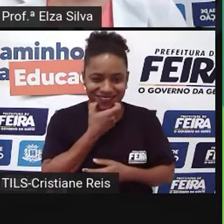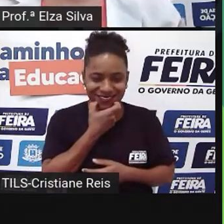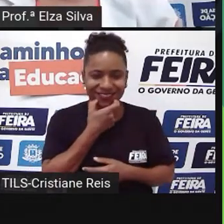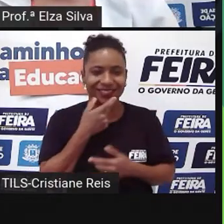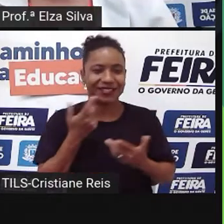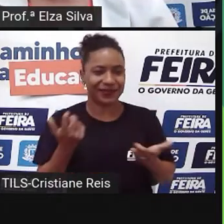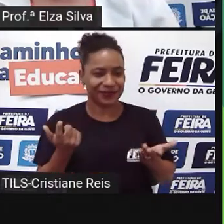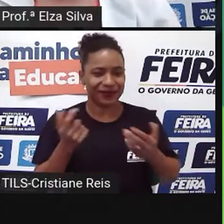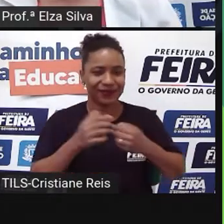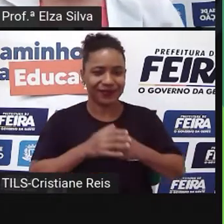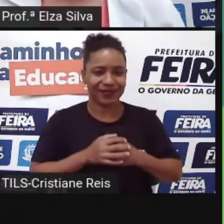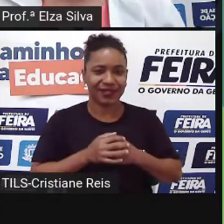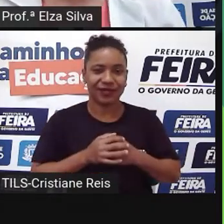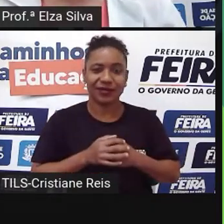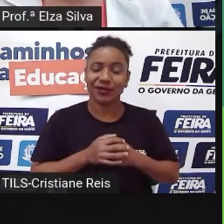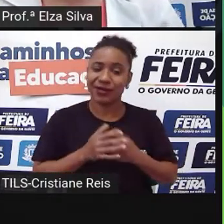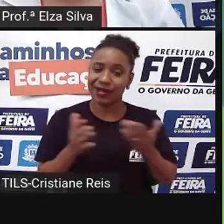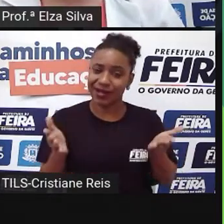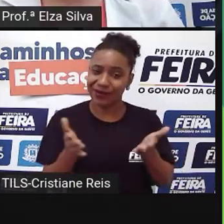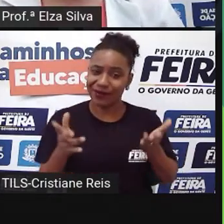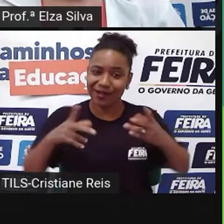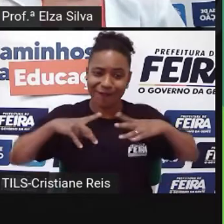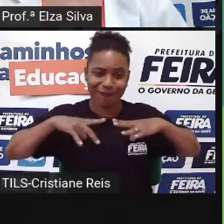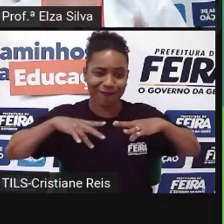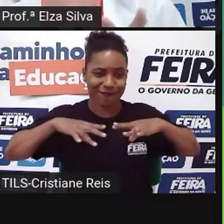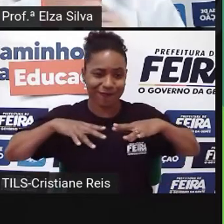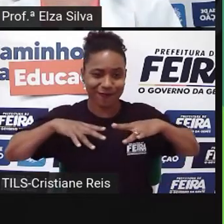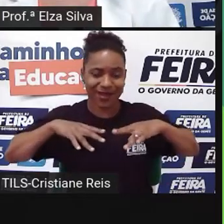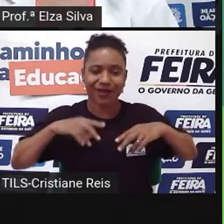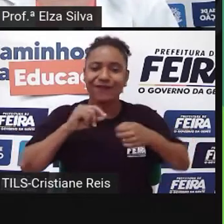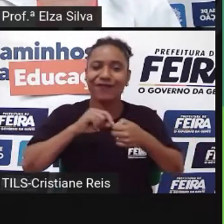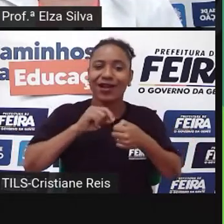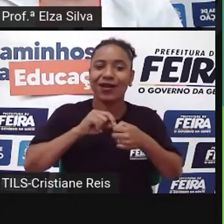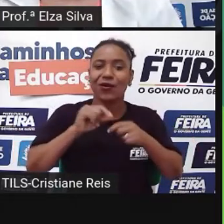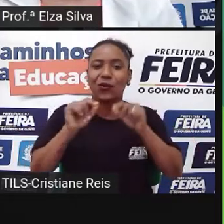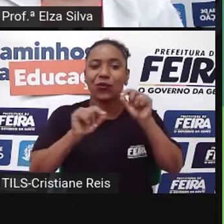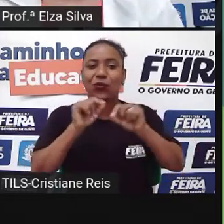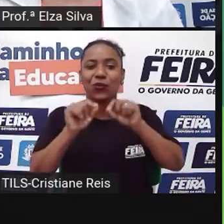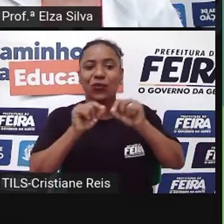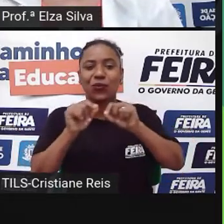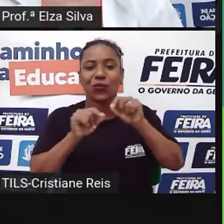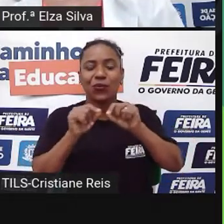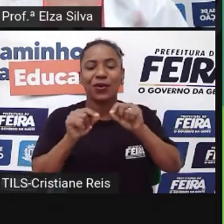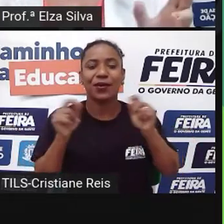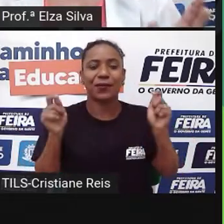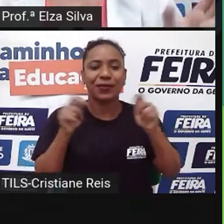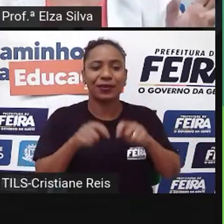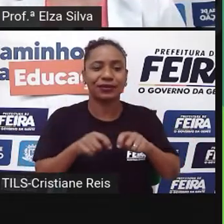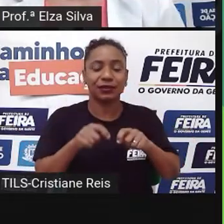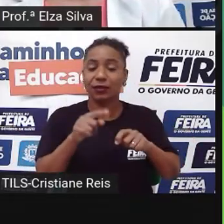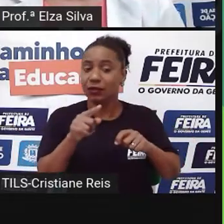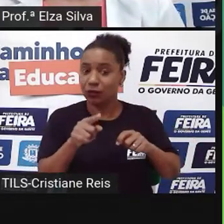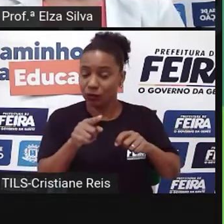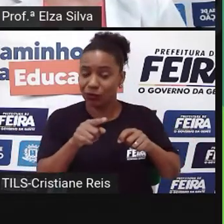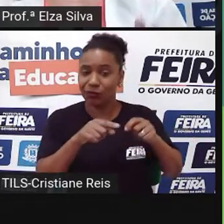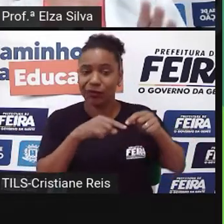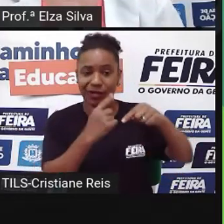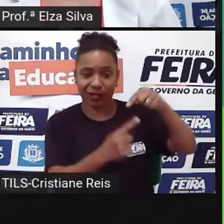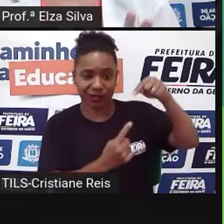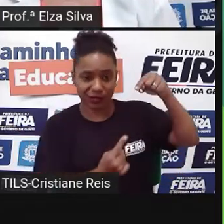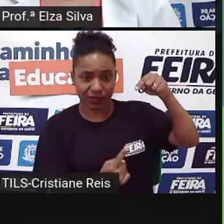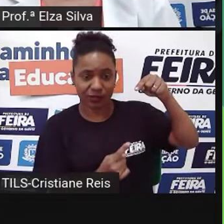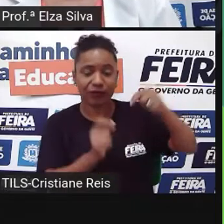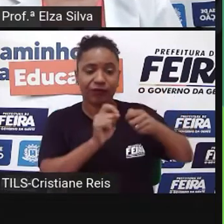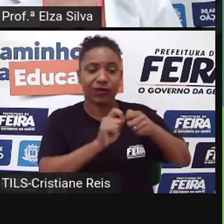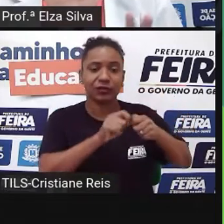coisas que a gente quer fazer Agora nas feiras E eu gostaria que no caderno Vocês desenhassem uma tabela Com